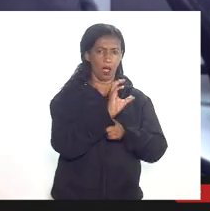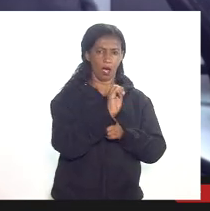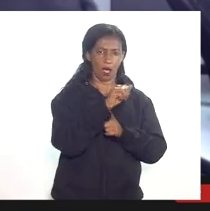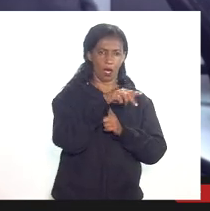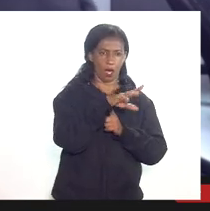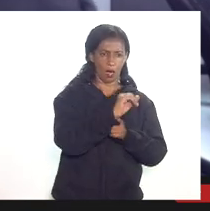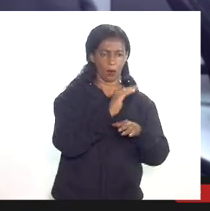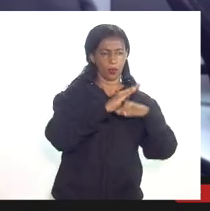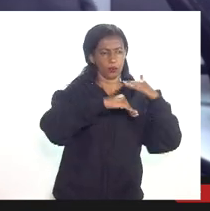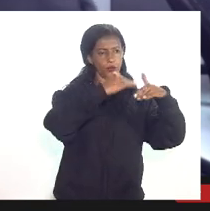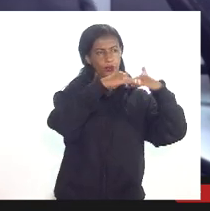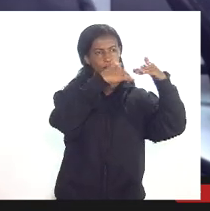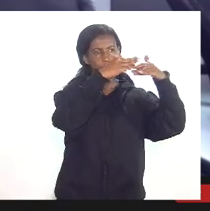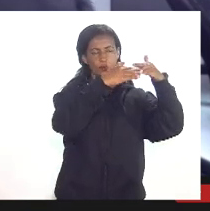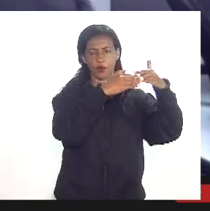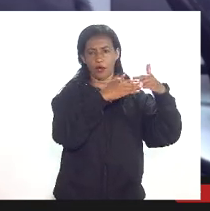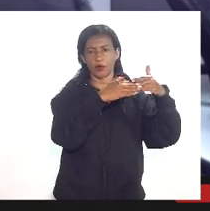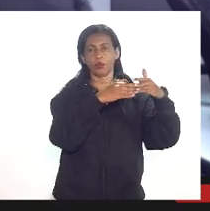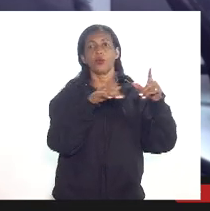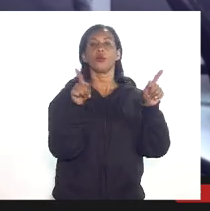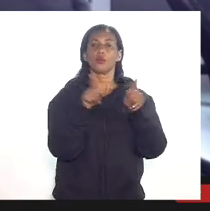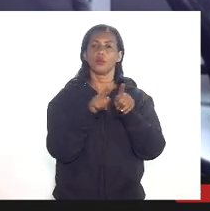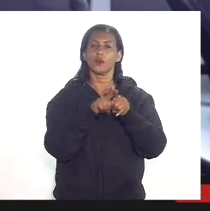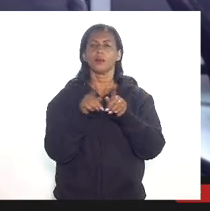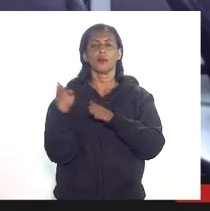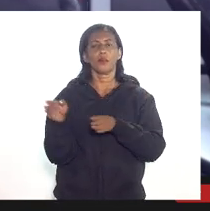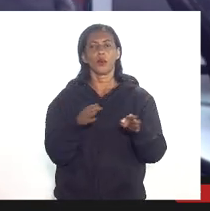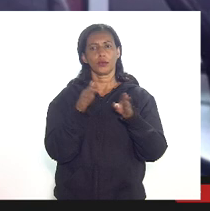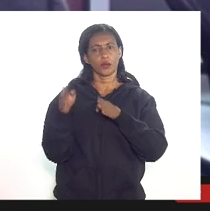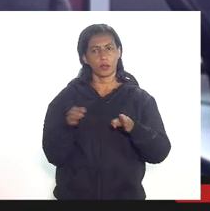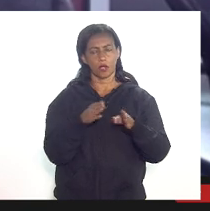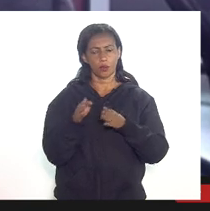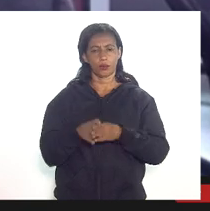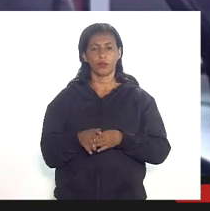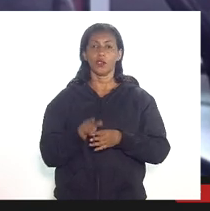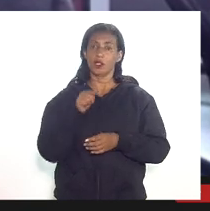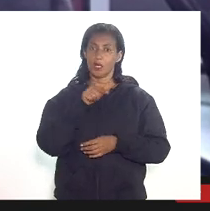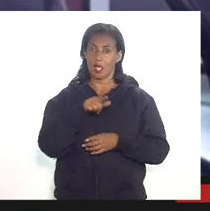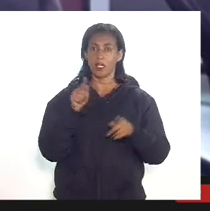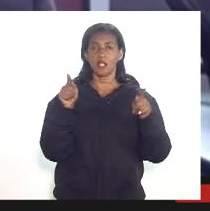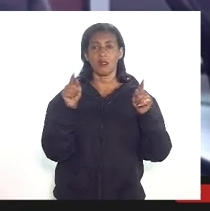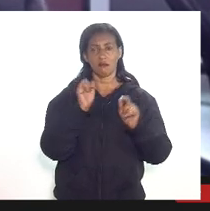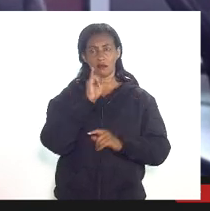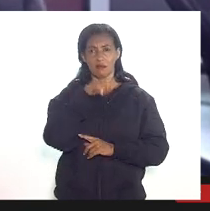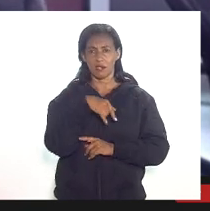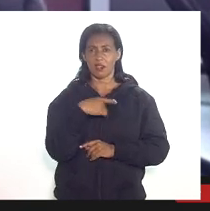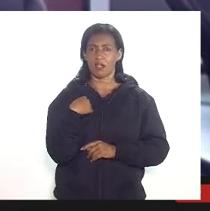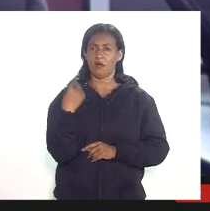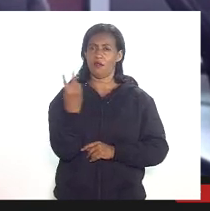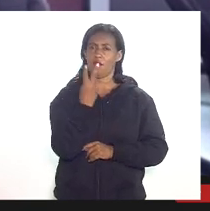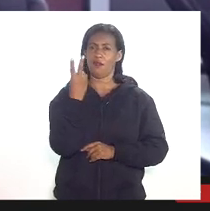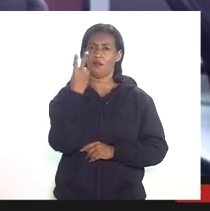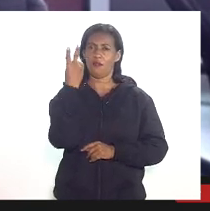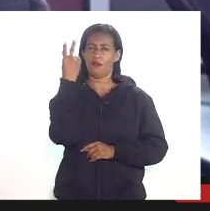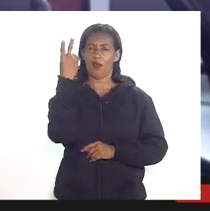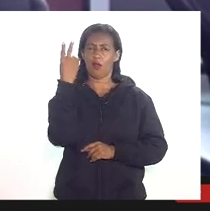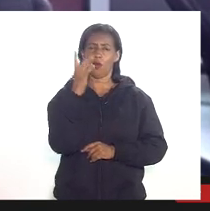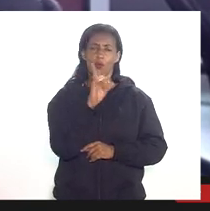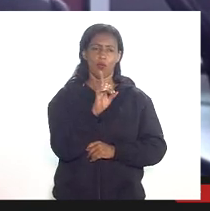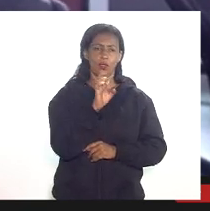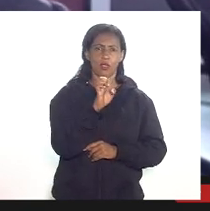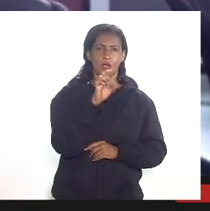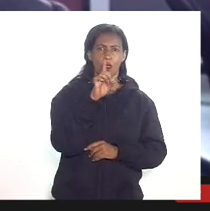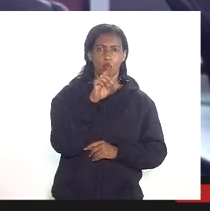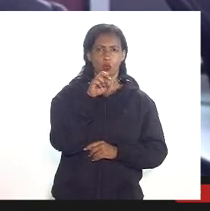fase de desenvolvimento quanto na fase de produção e aí aqui sim inclui os valores com amortização e dedução